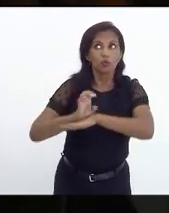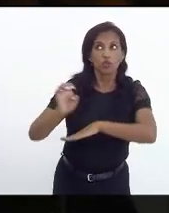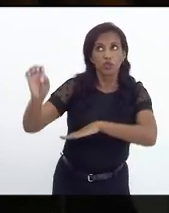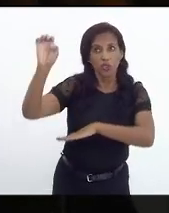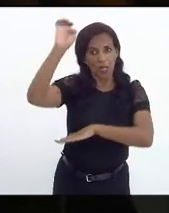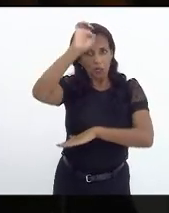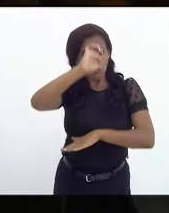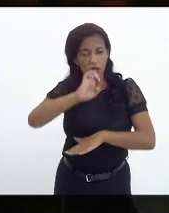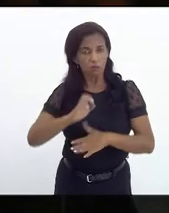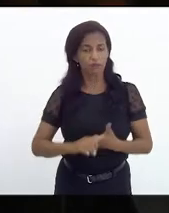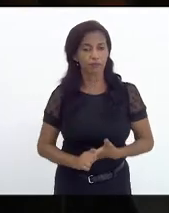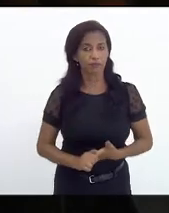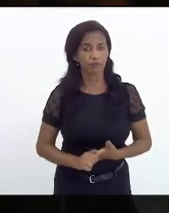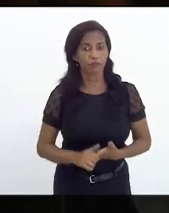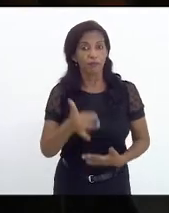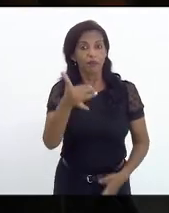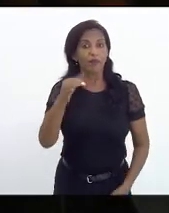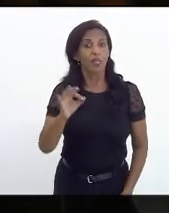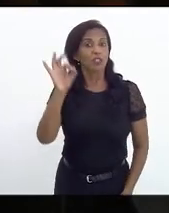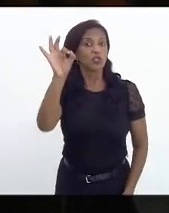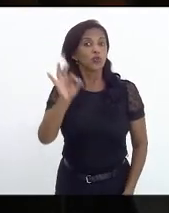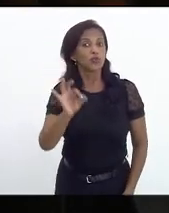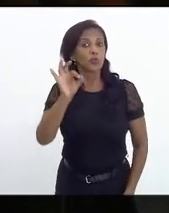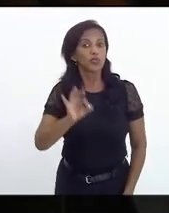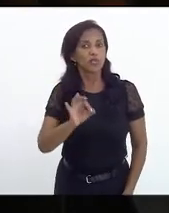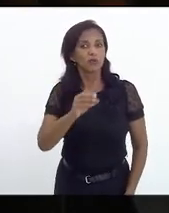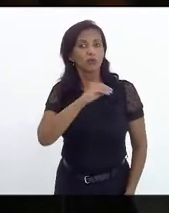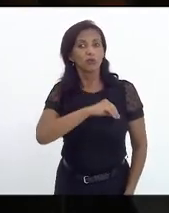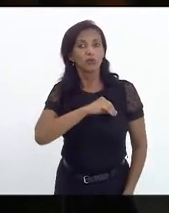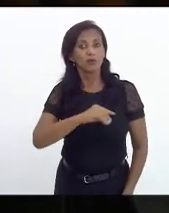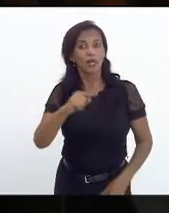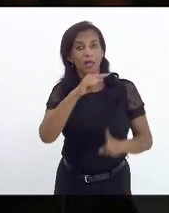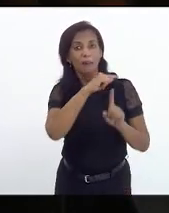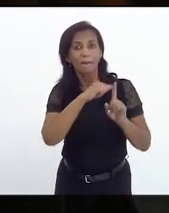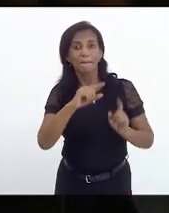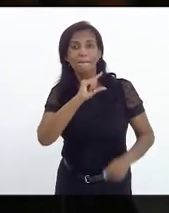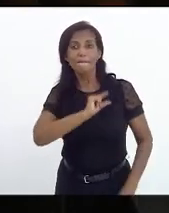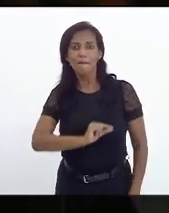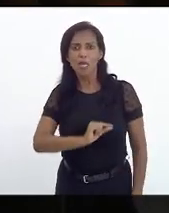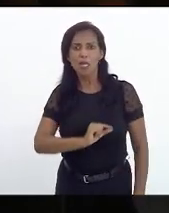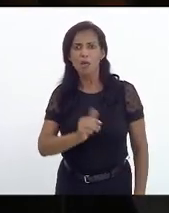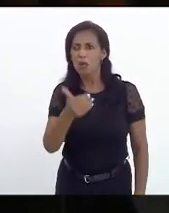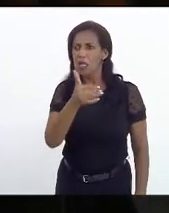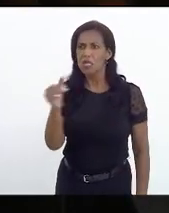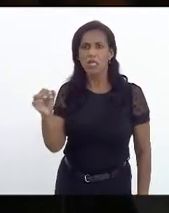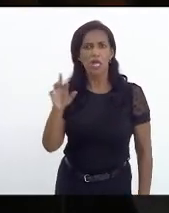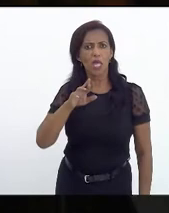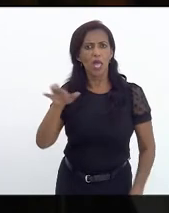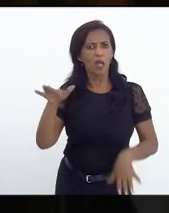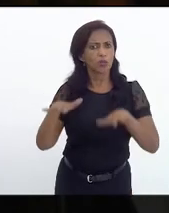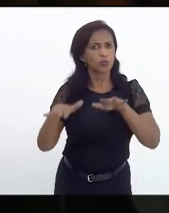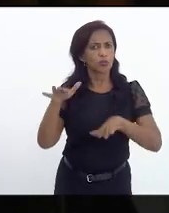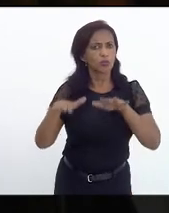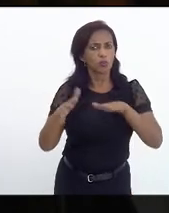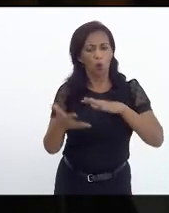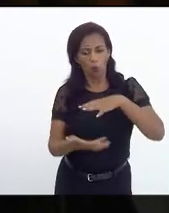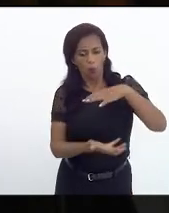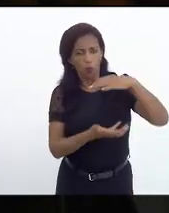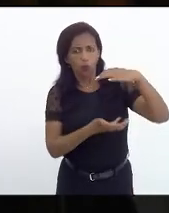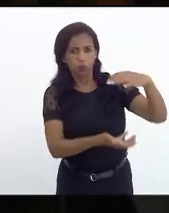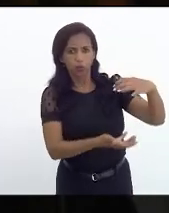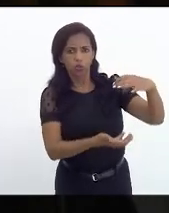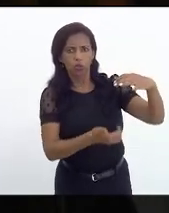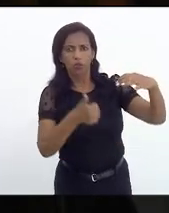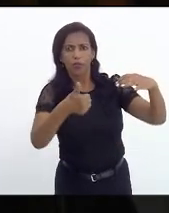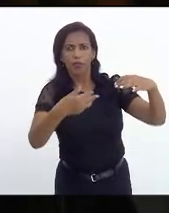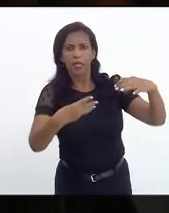Federação, é 10% do salário mínimo. na ordem de R$,00 o botijão de